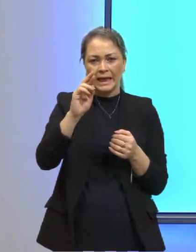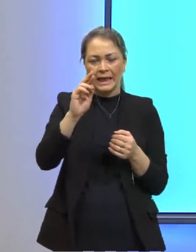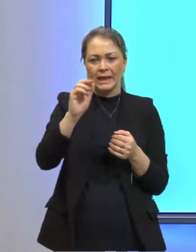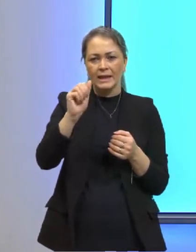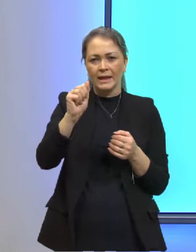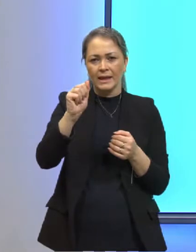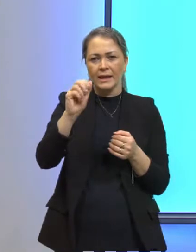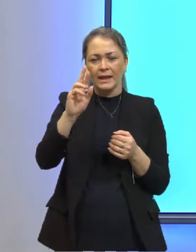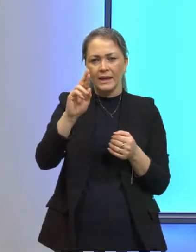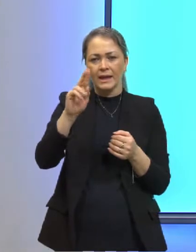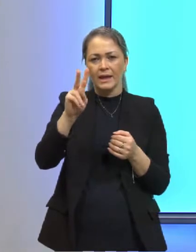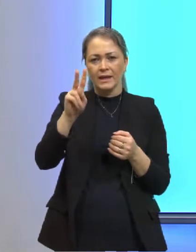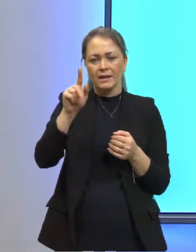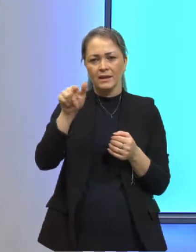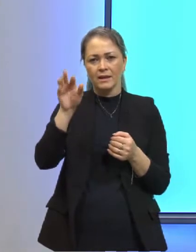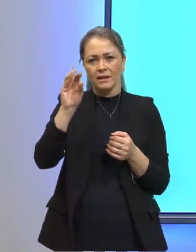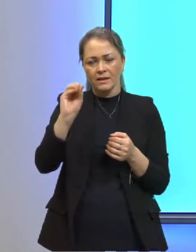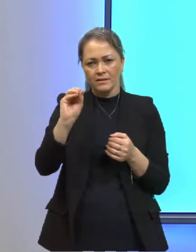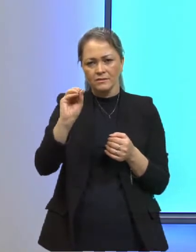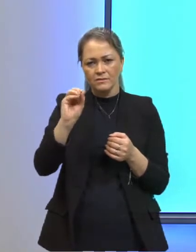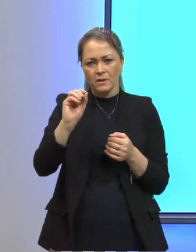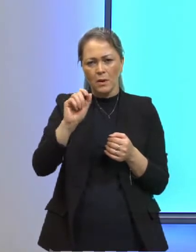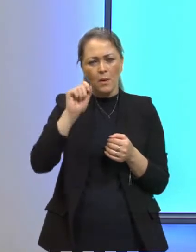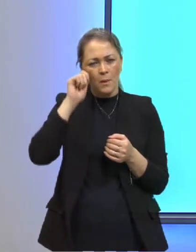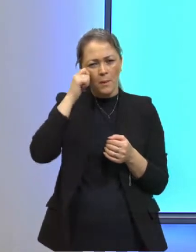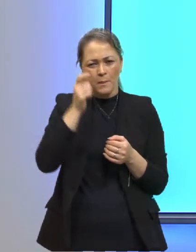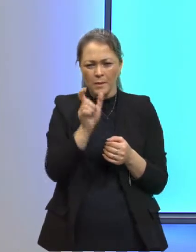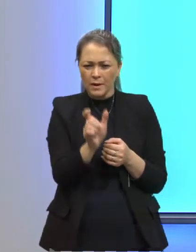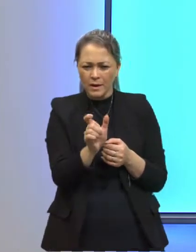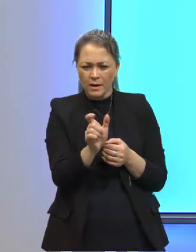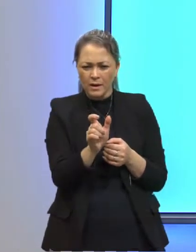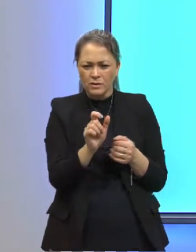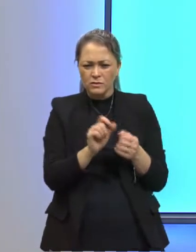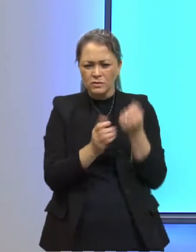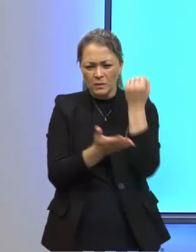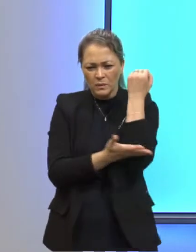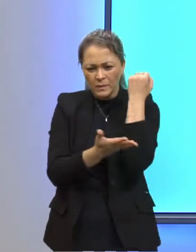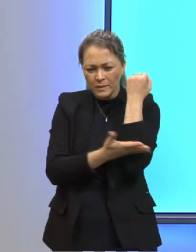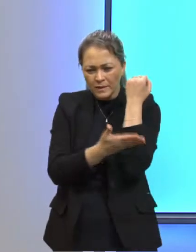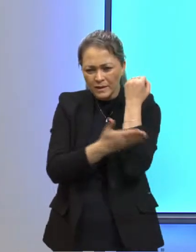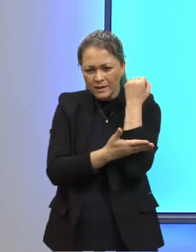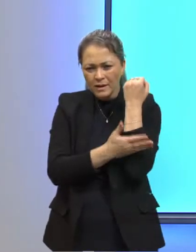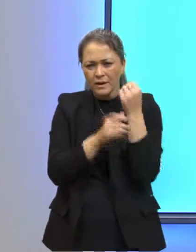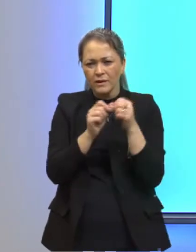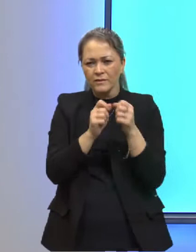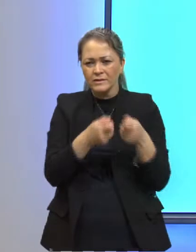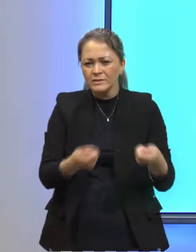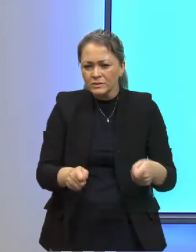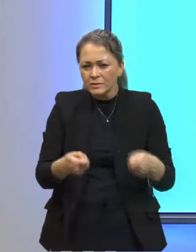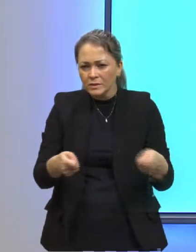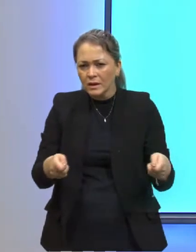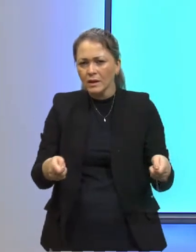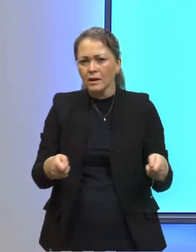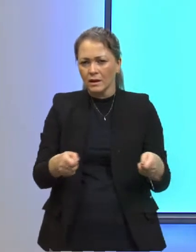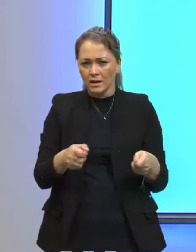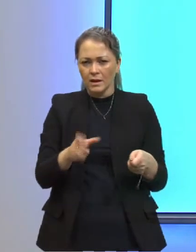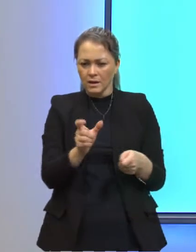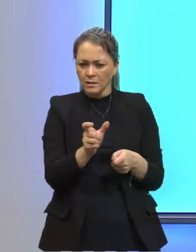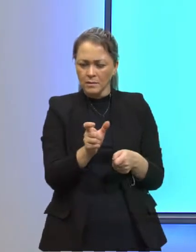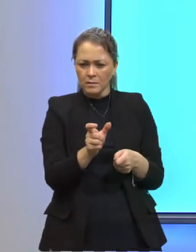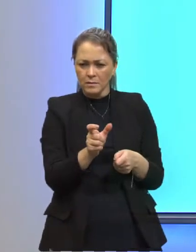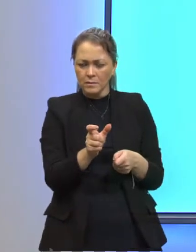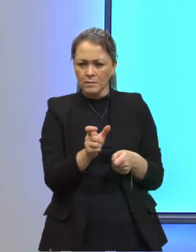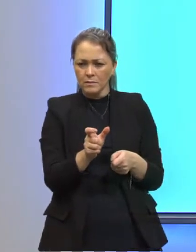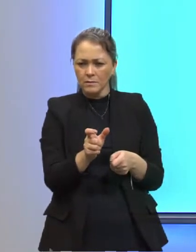de churrasquinho no domingo. Enfim, qualquer dia a dia, mas normalmente no domingo. Então, o churrasco, ele...